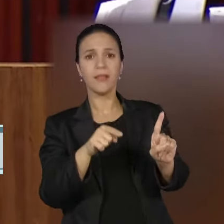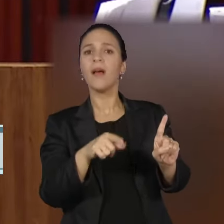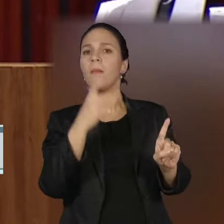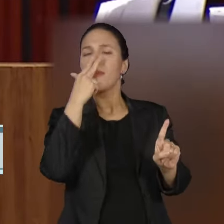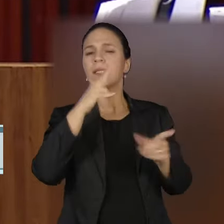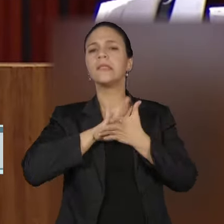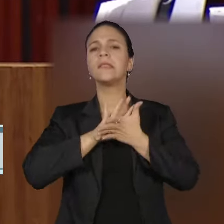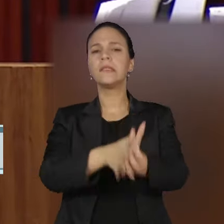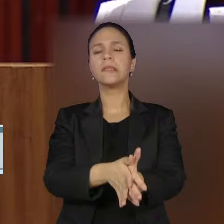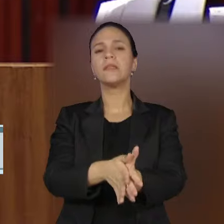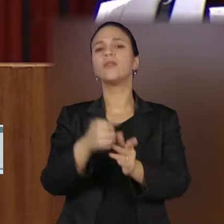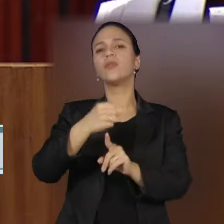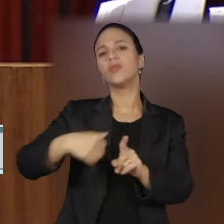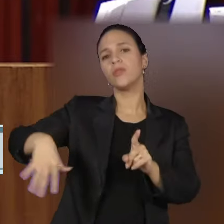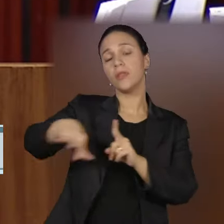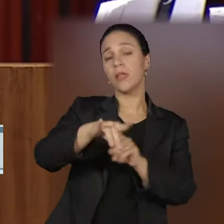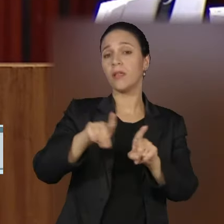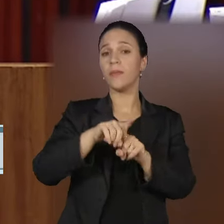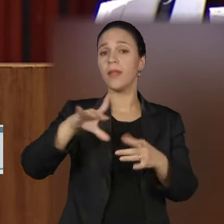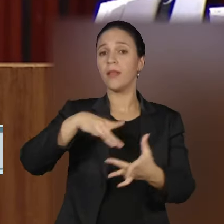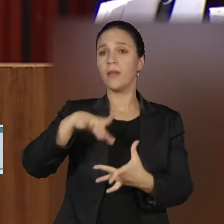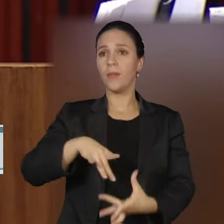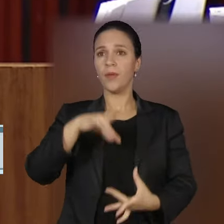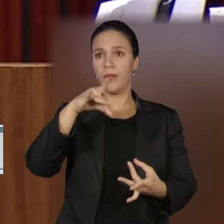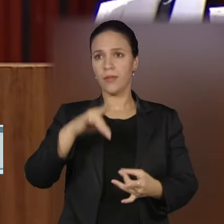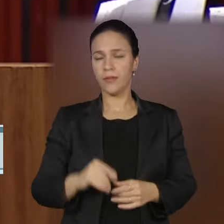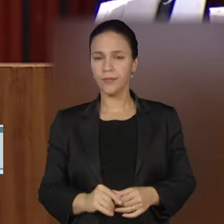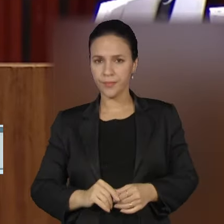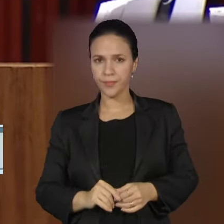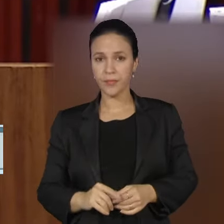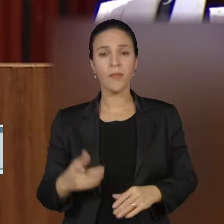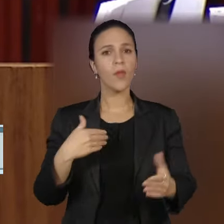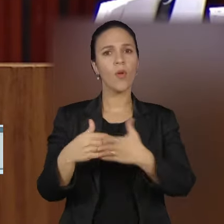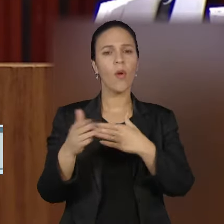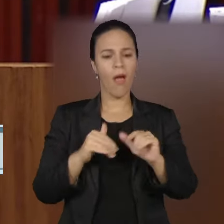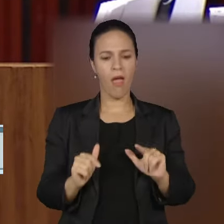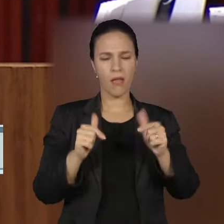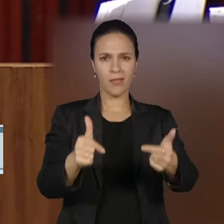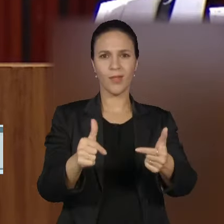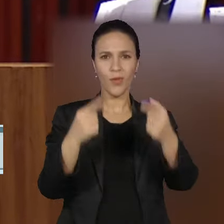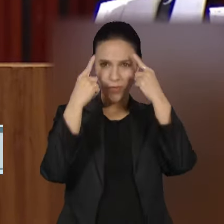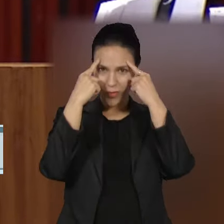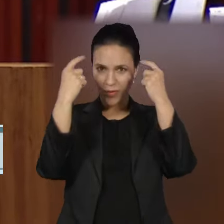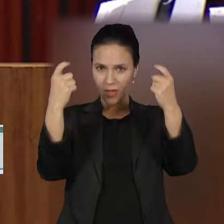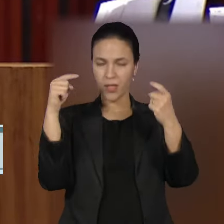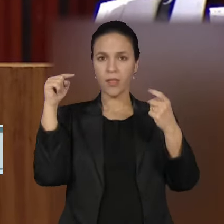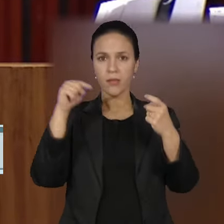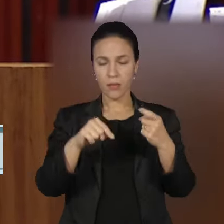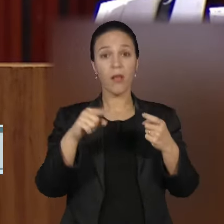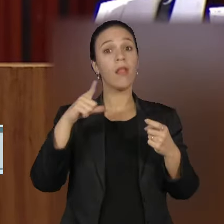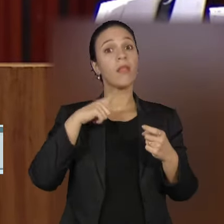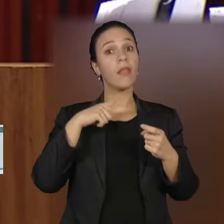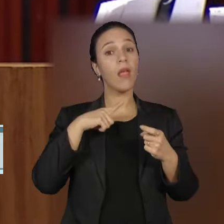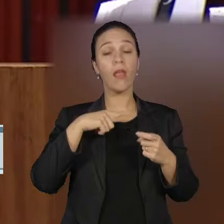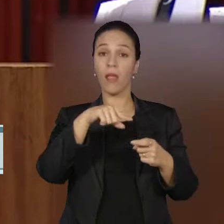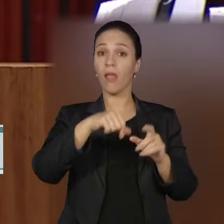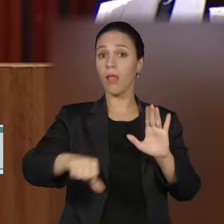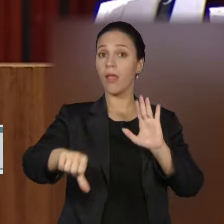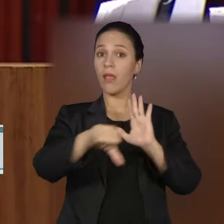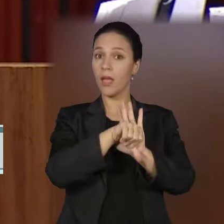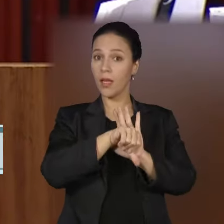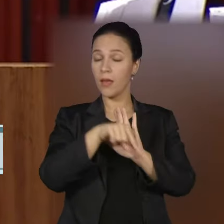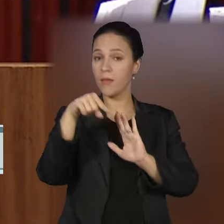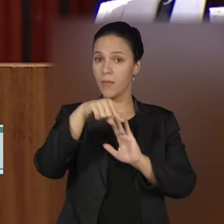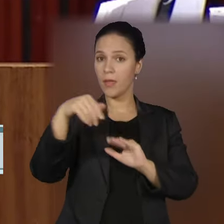toda a sociedade e a própria democracia. Todas as condutas violentas que constituam infrações eleitorais ou crimes